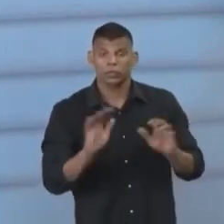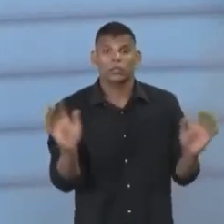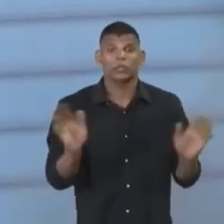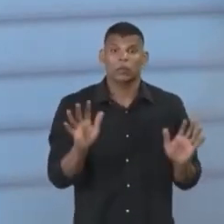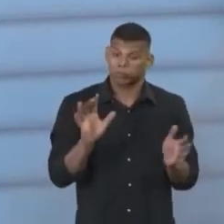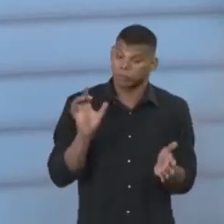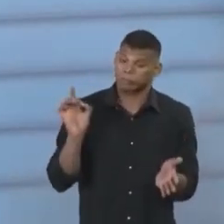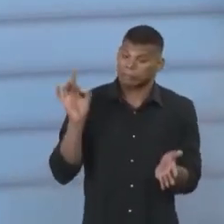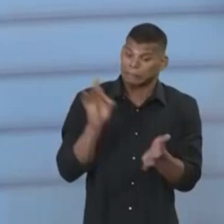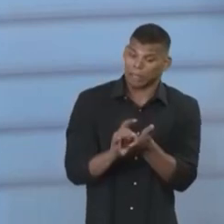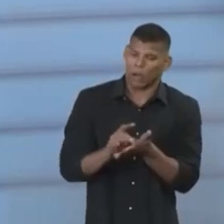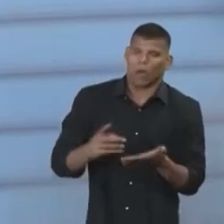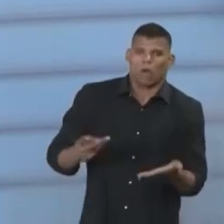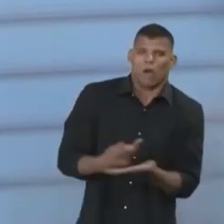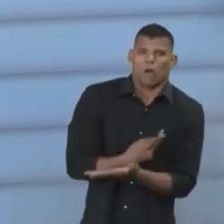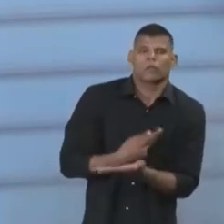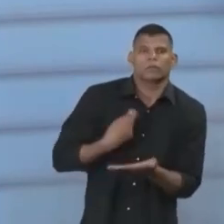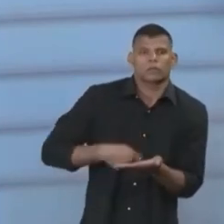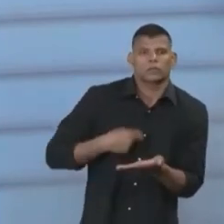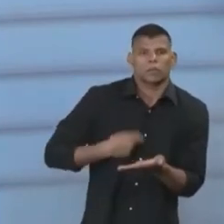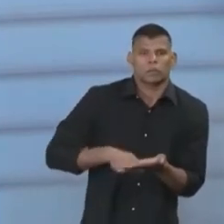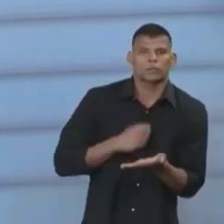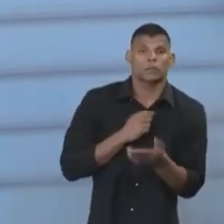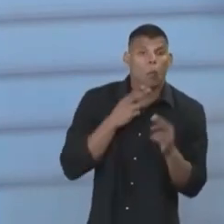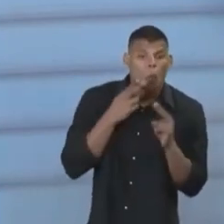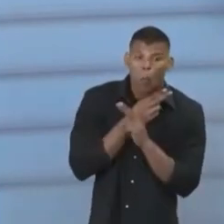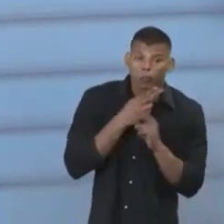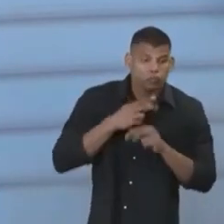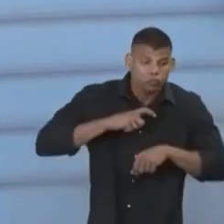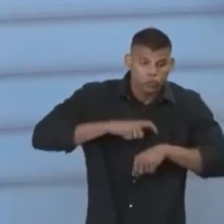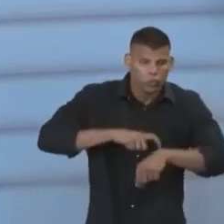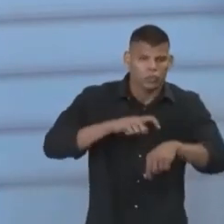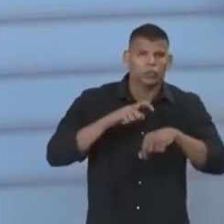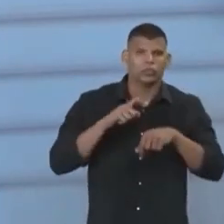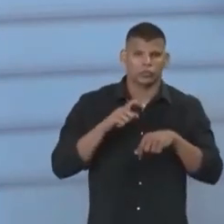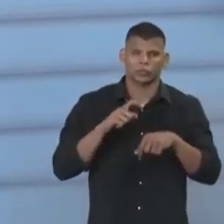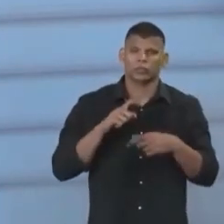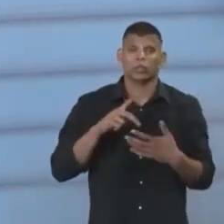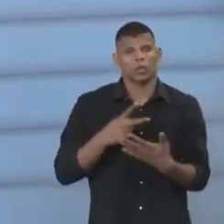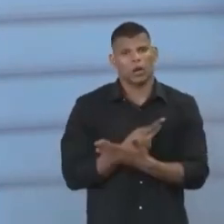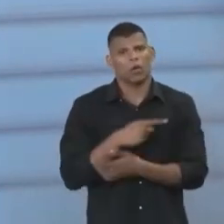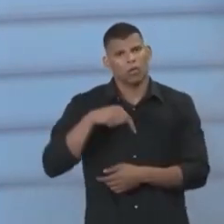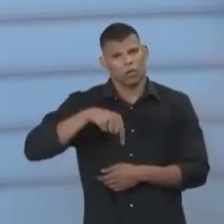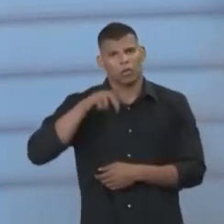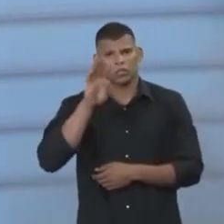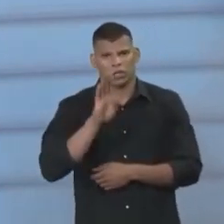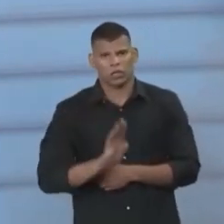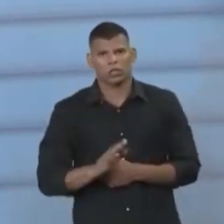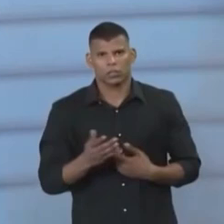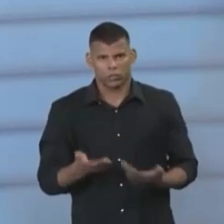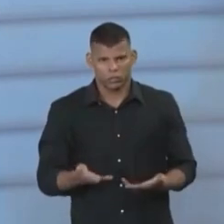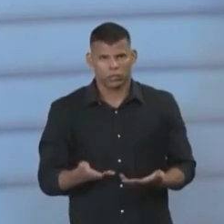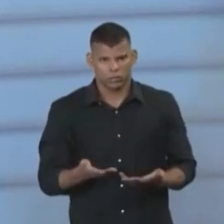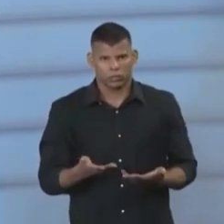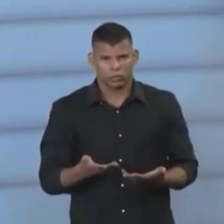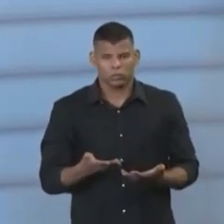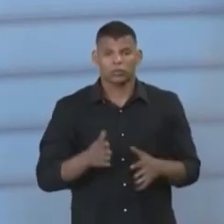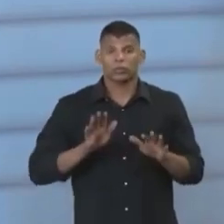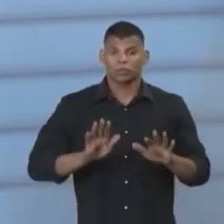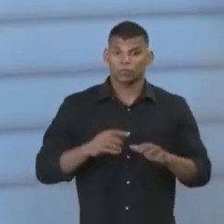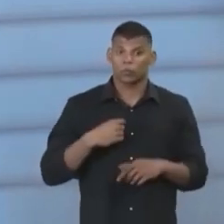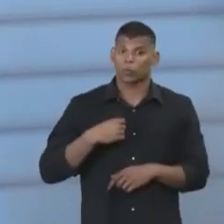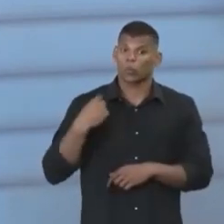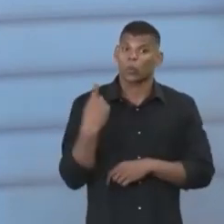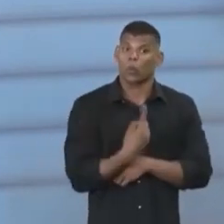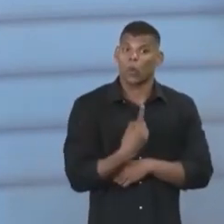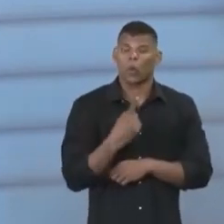normativa, alta densidade normativa. O que o que acontece no Brasil? É assim, doutor? Em termos? É, termos. Porque nós temos